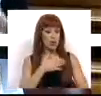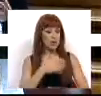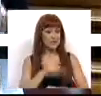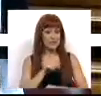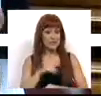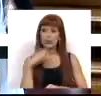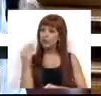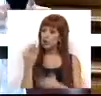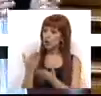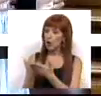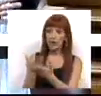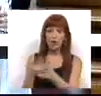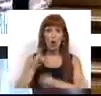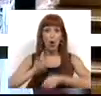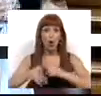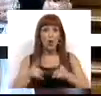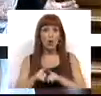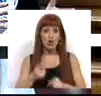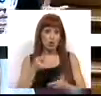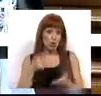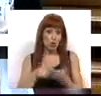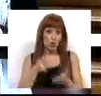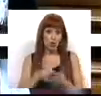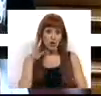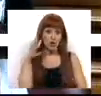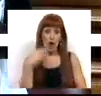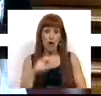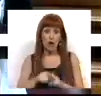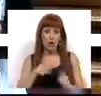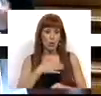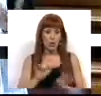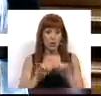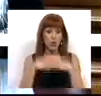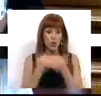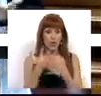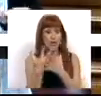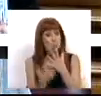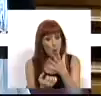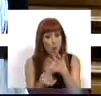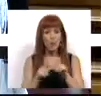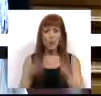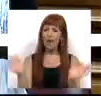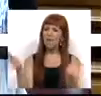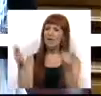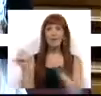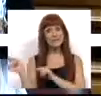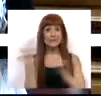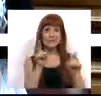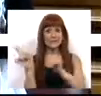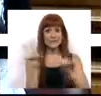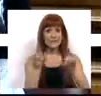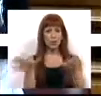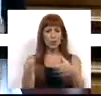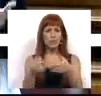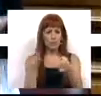transporte para os jovens, relativamente àquela que é a tarifa normal do Passo Social, de modo a incentivar a utilização do